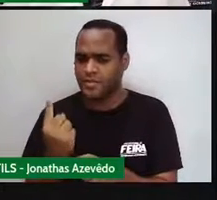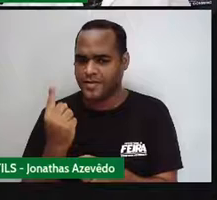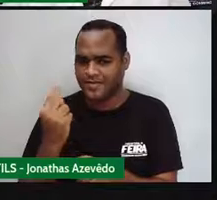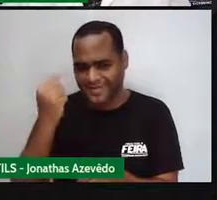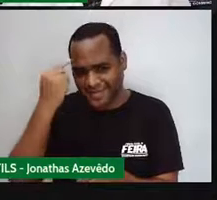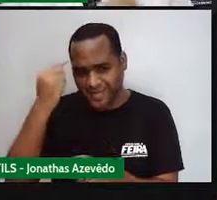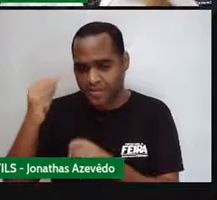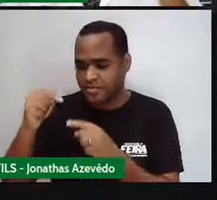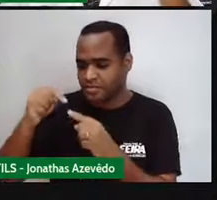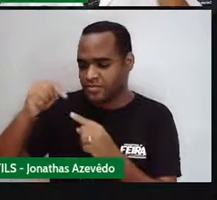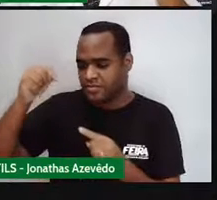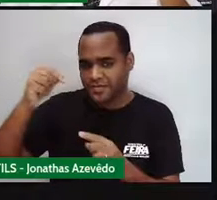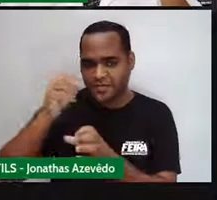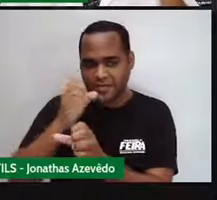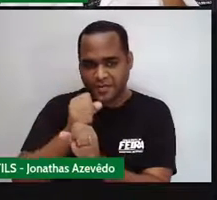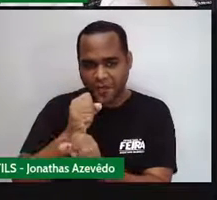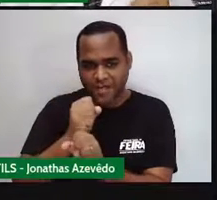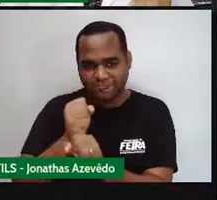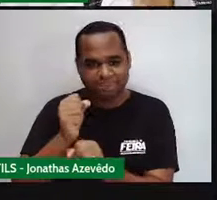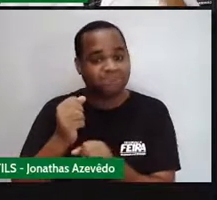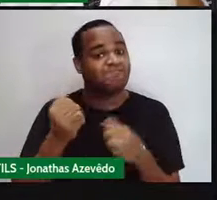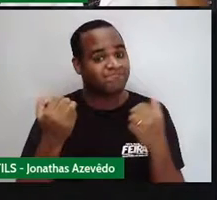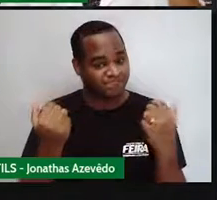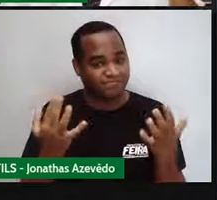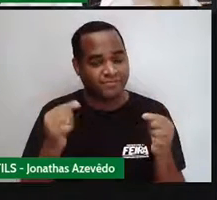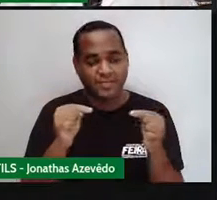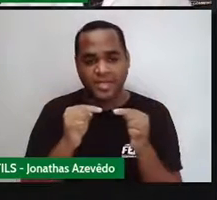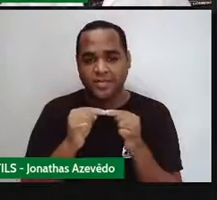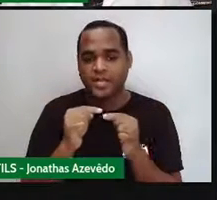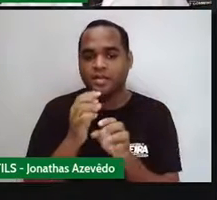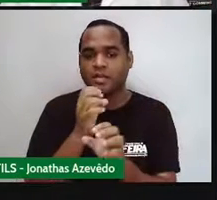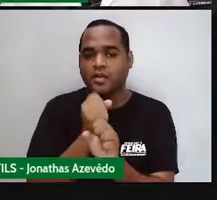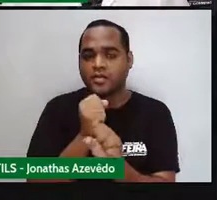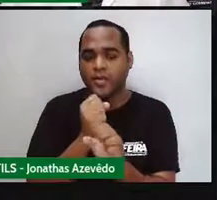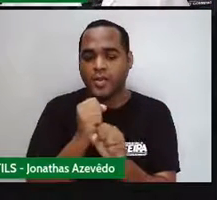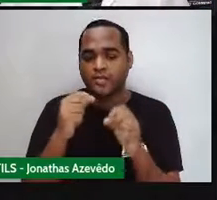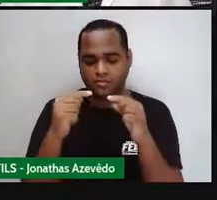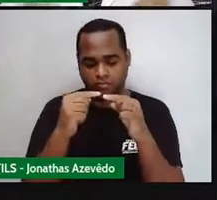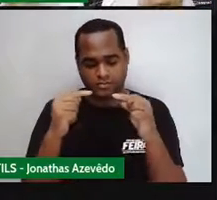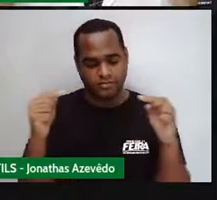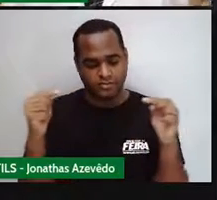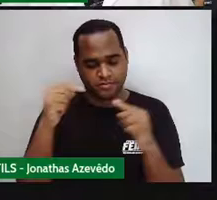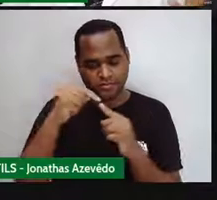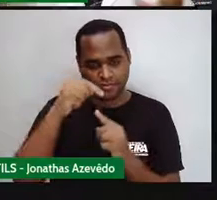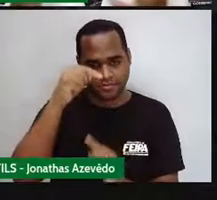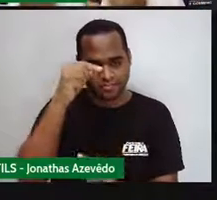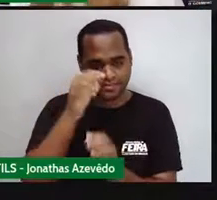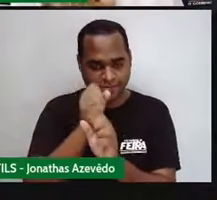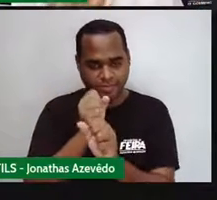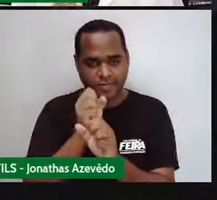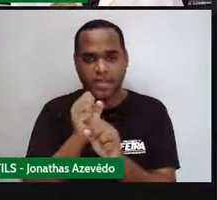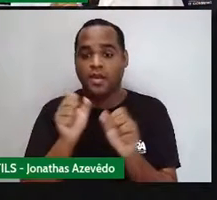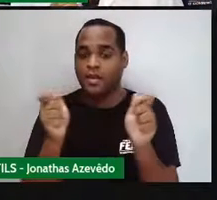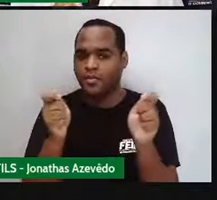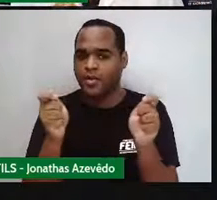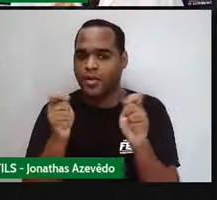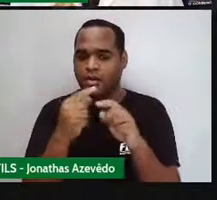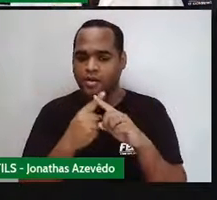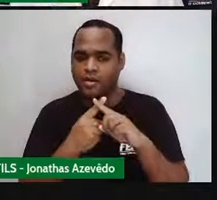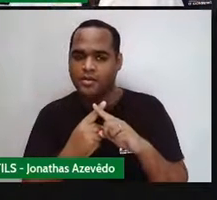diagonal. Então, esses valores das diagonais, essas medidas das diagonais vão ser multiplicadas.